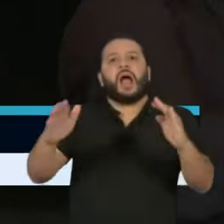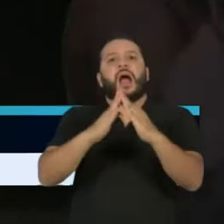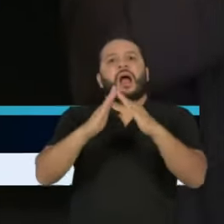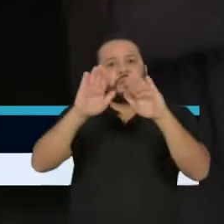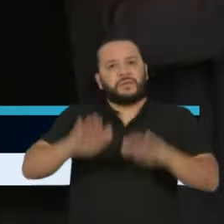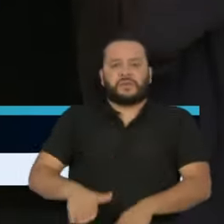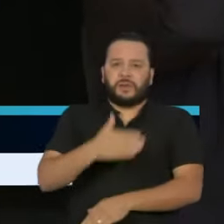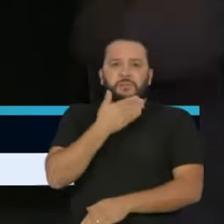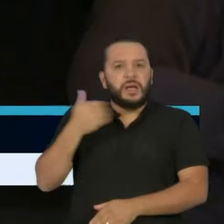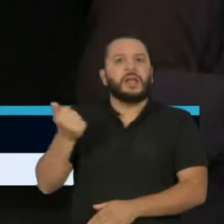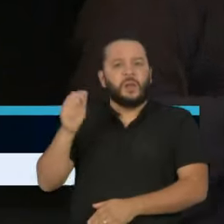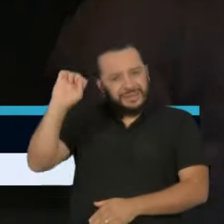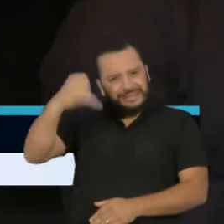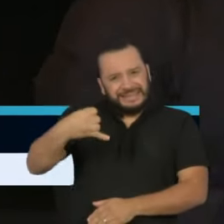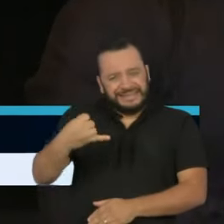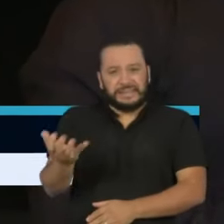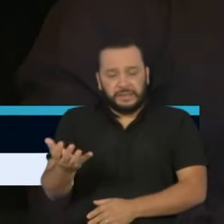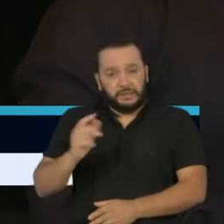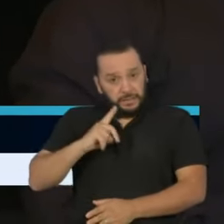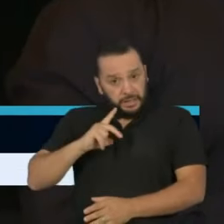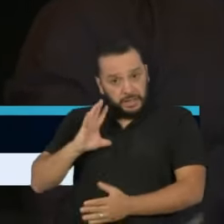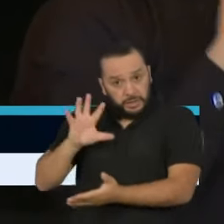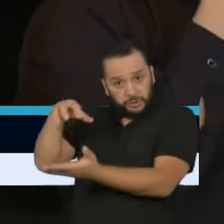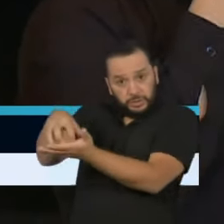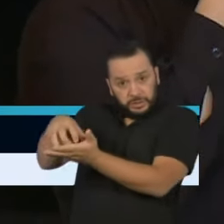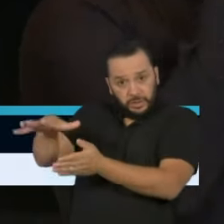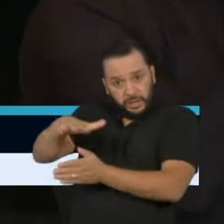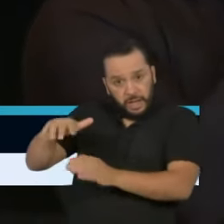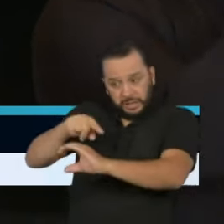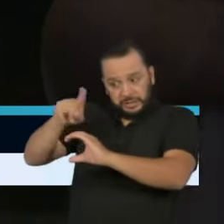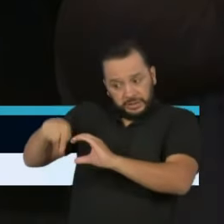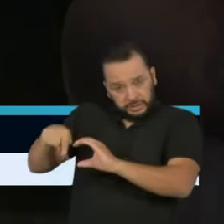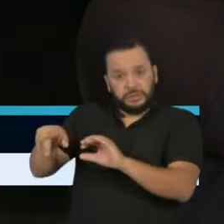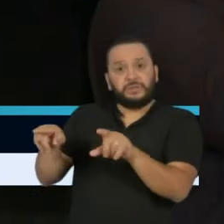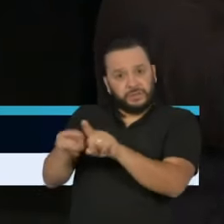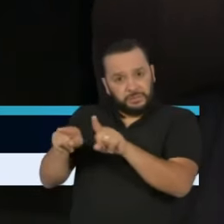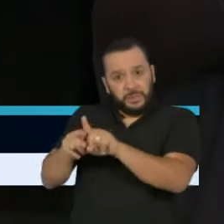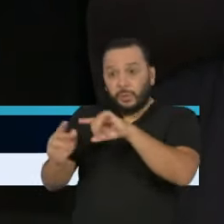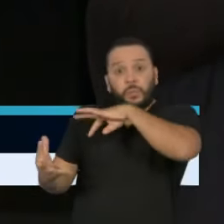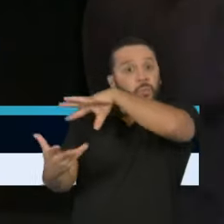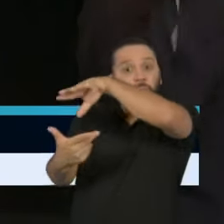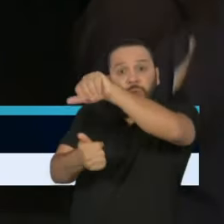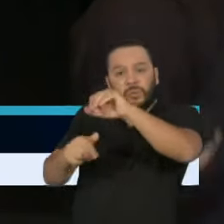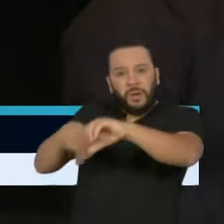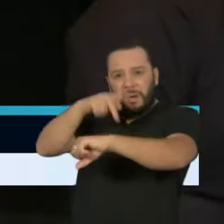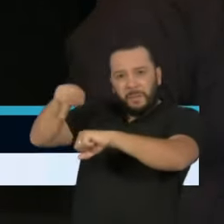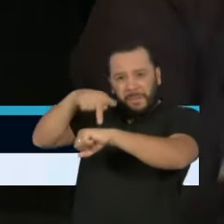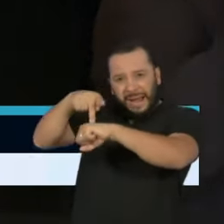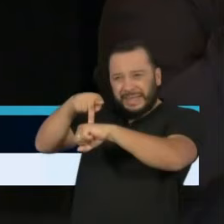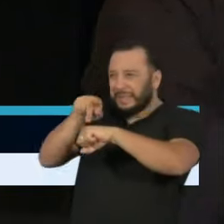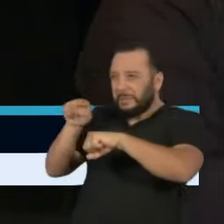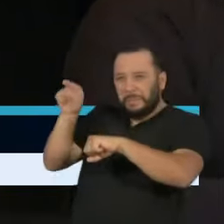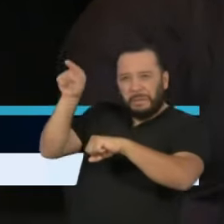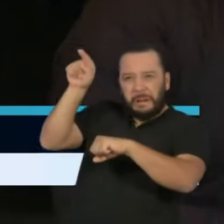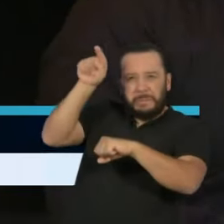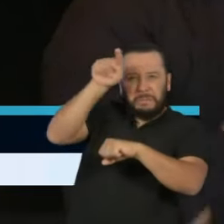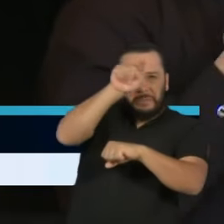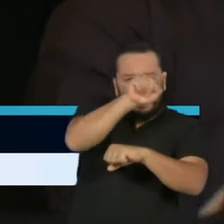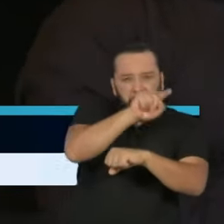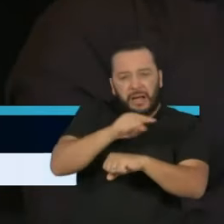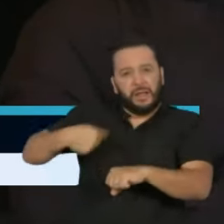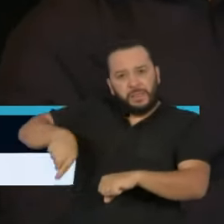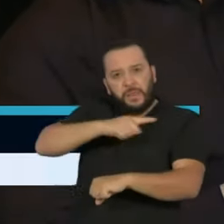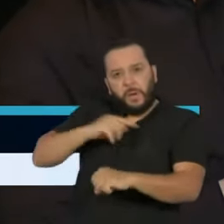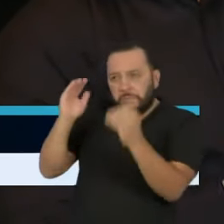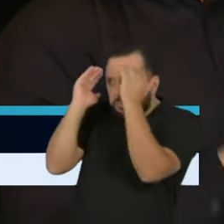por entidades científicas no mundo inteiro mostraram esse benefício. Então, fomos respaldados